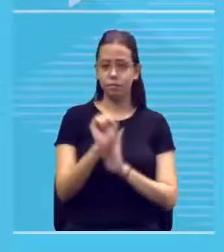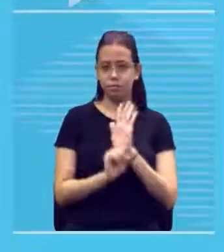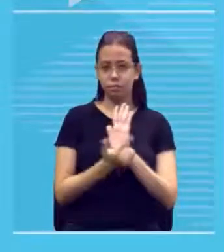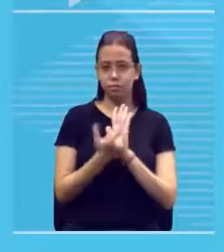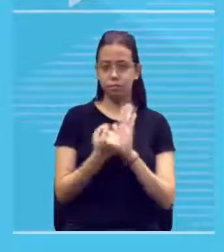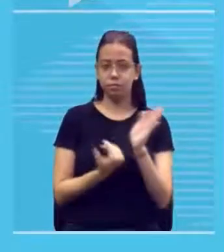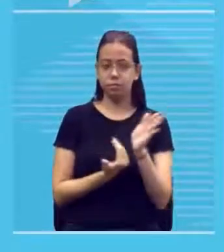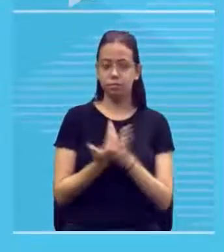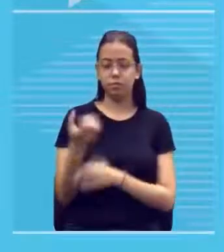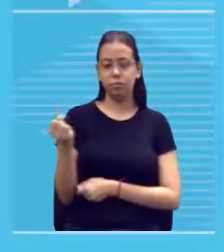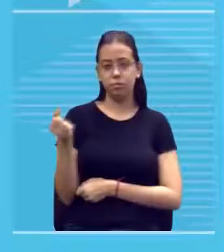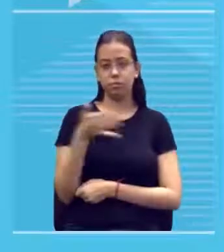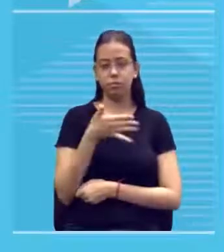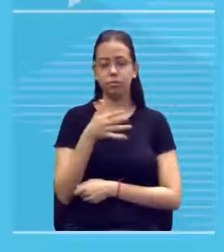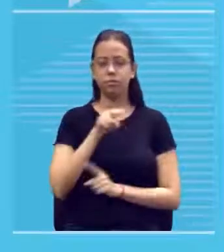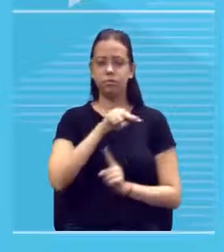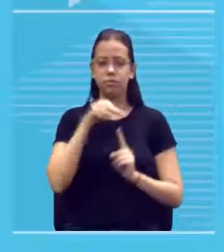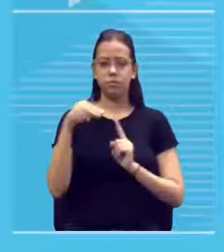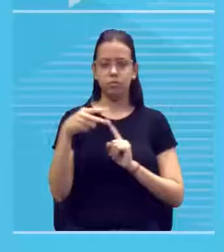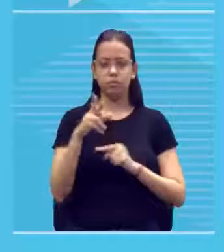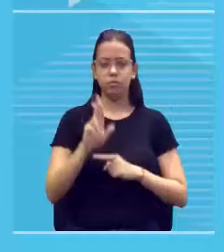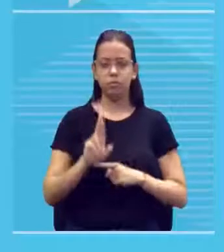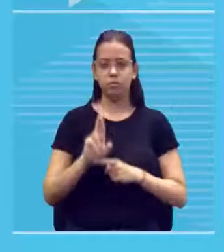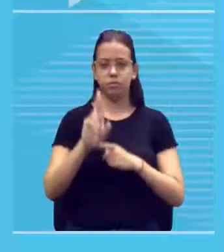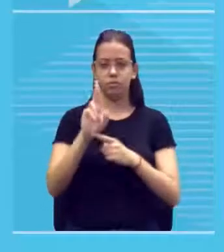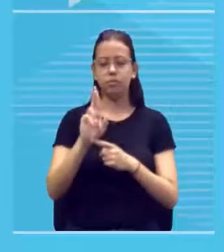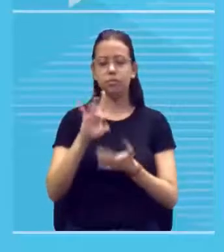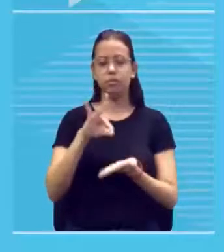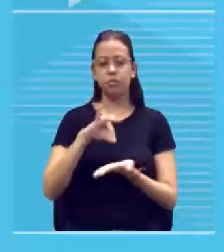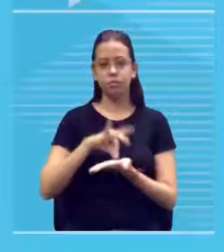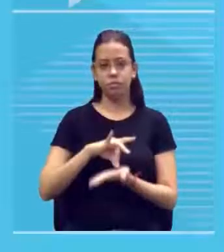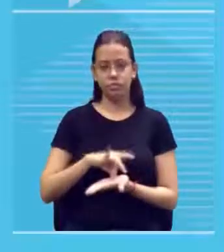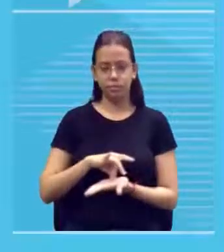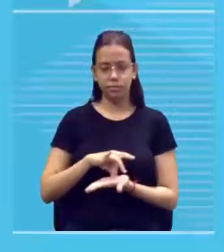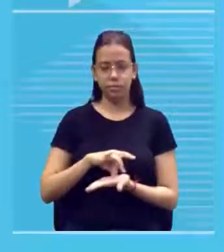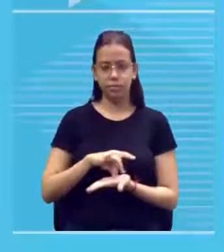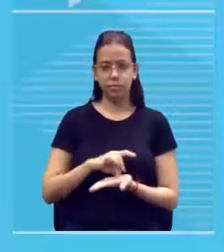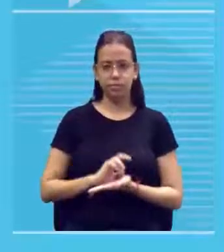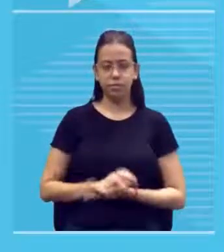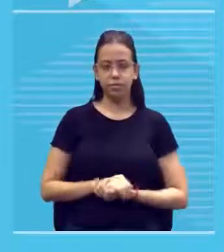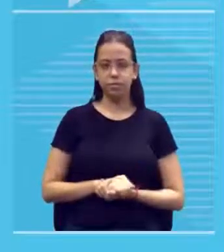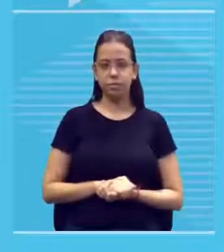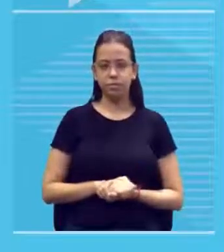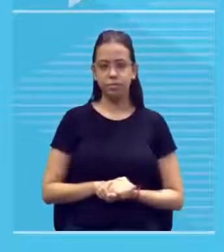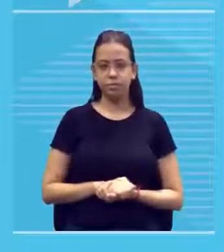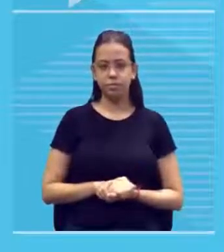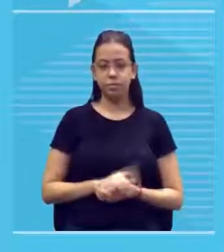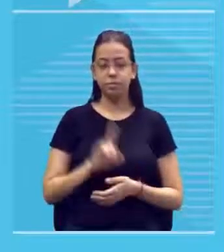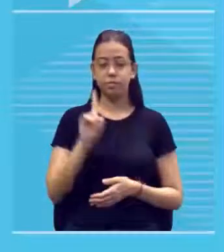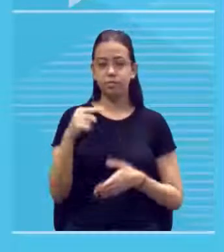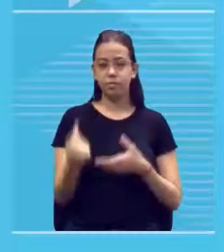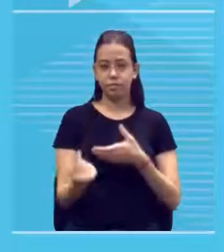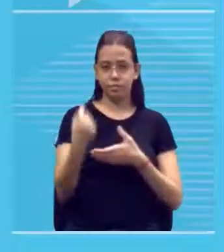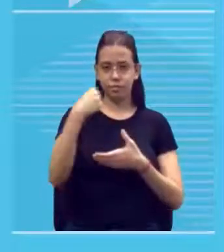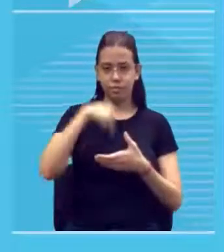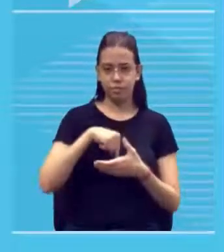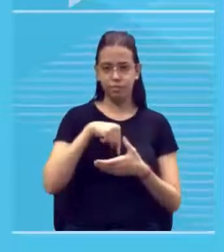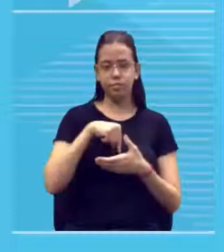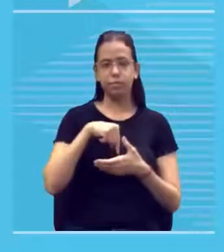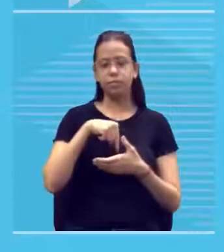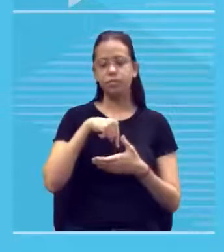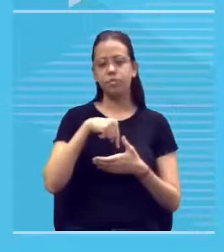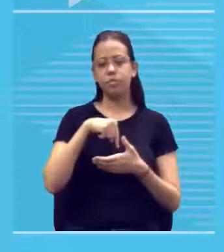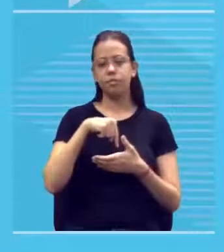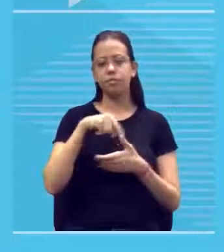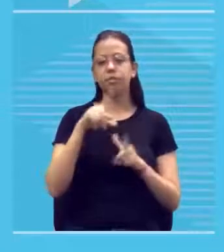as novas dimensões da representação da realidade que é o subjetivo o que